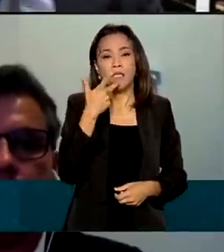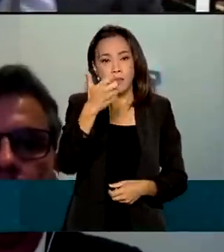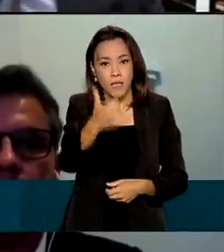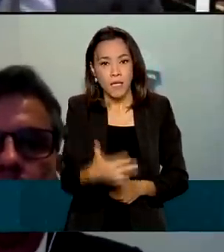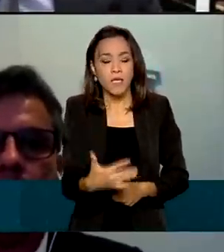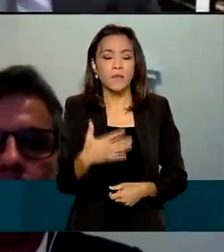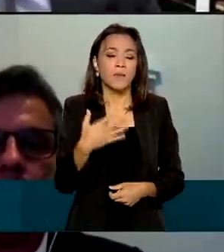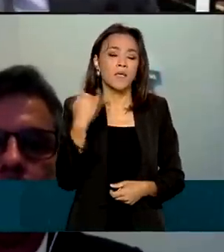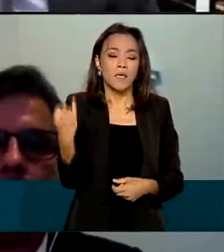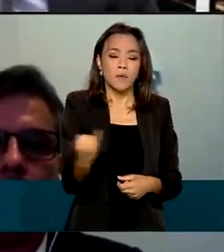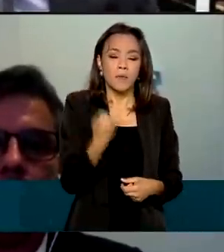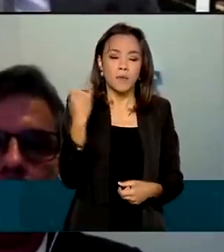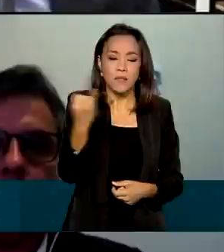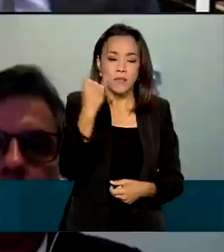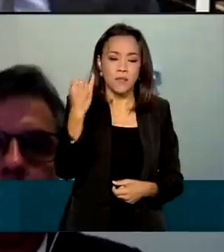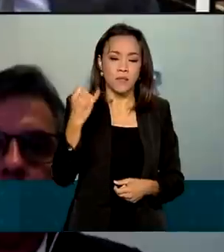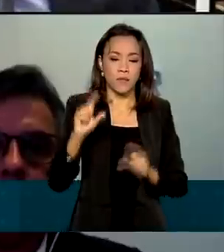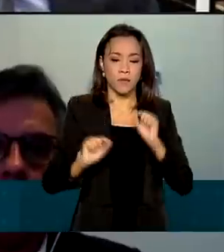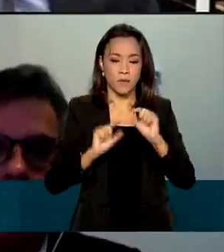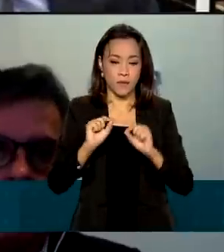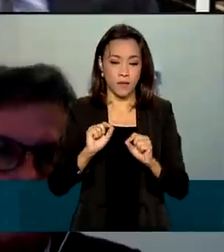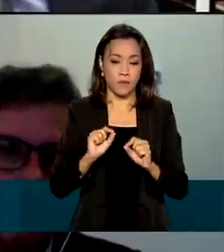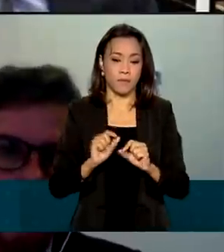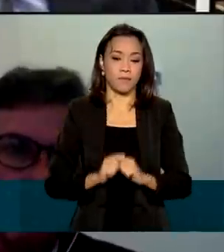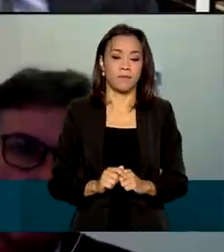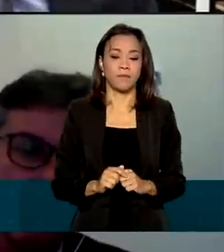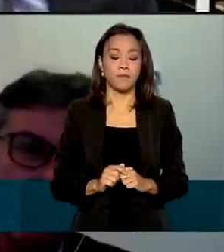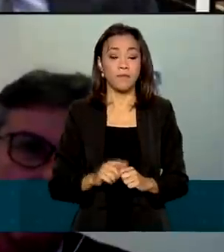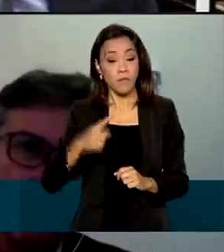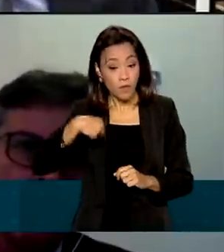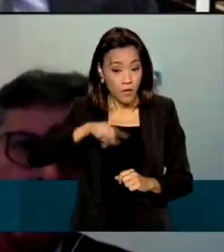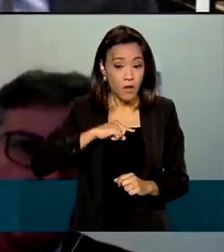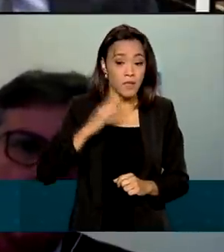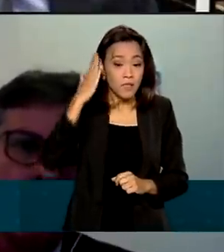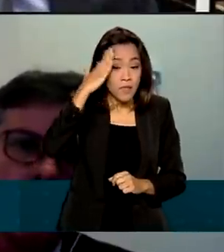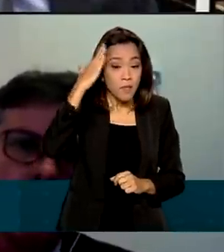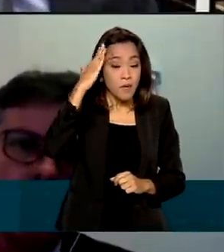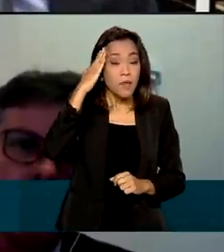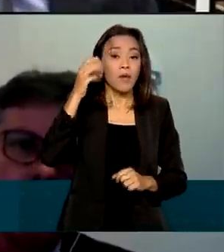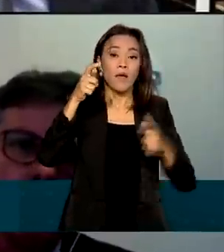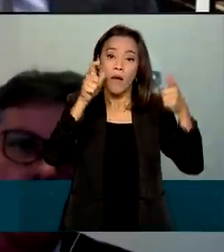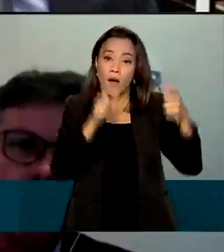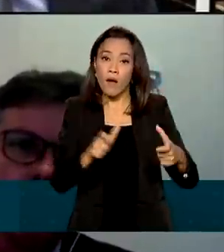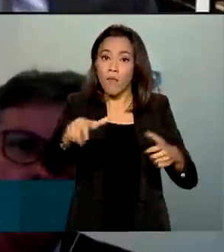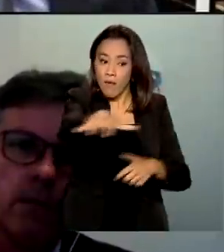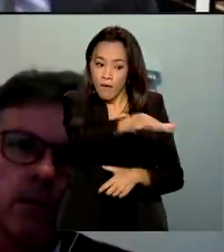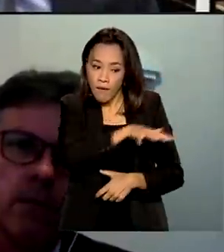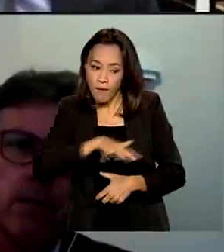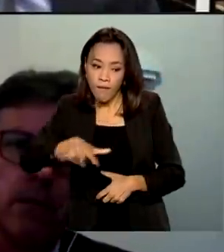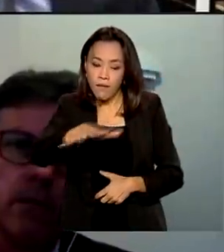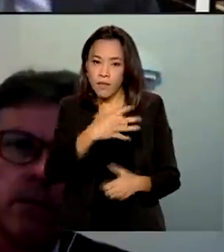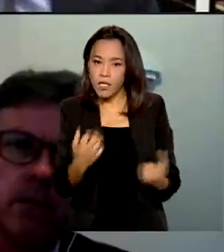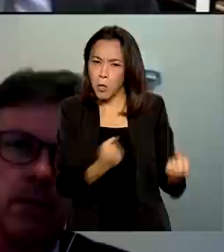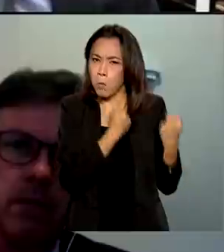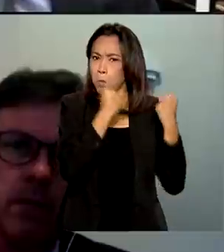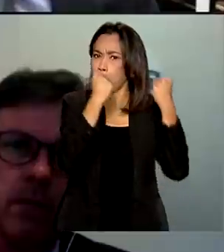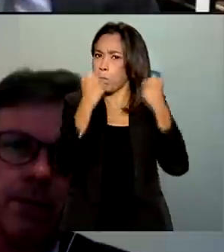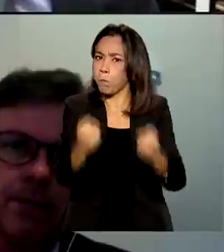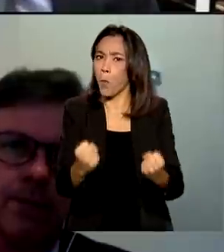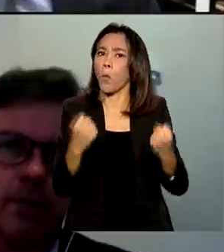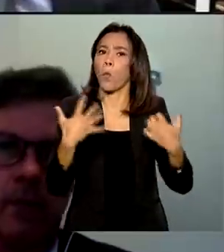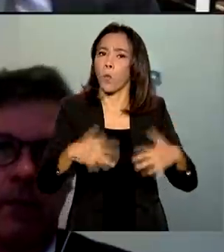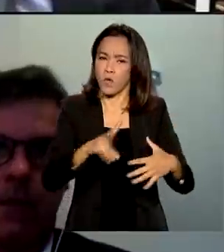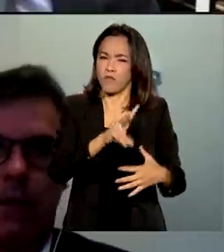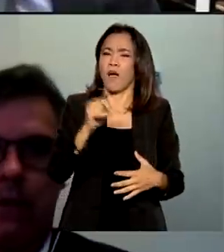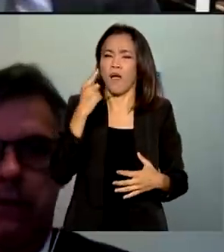utilização do Arco Norte. A gente sabe que é uma região com potencial ainda enorme, então é muito provável que a gente vá ver isso